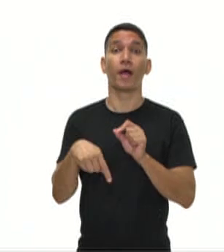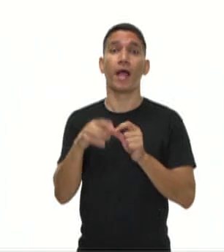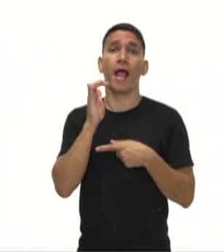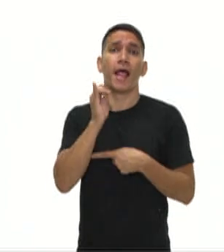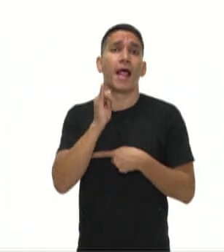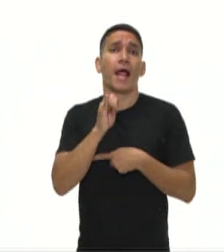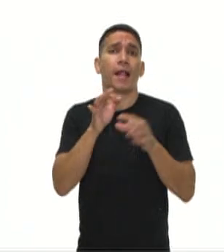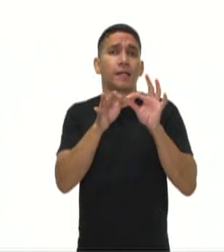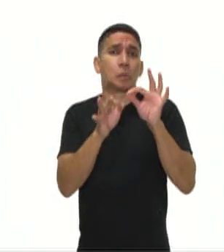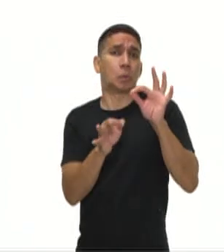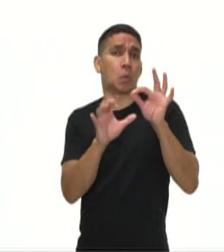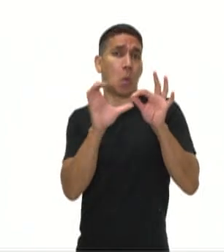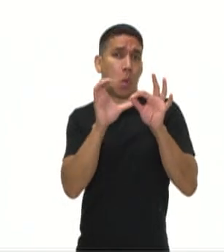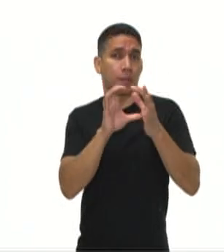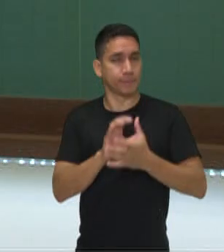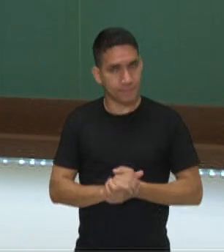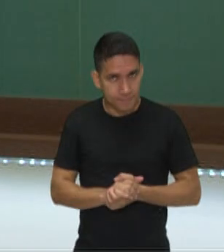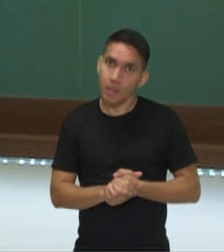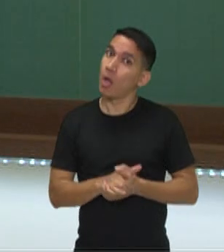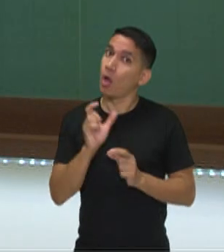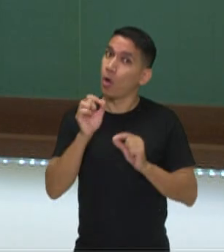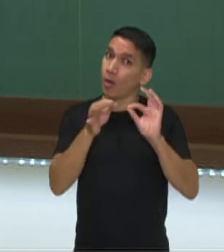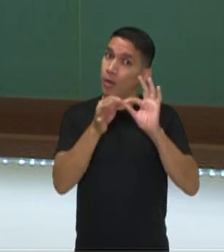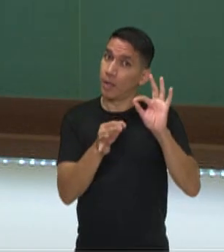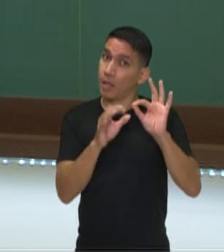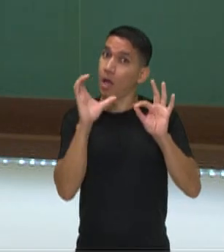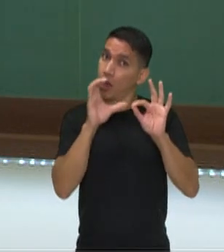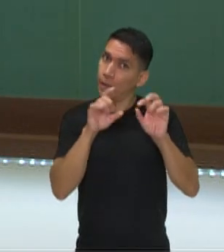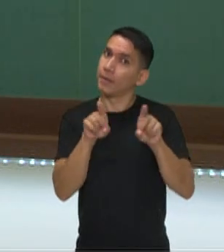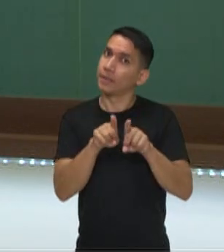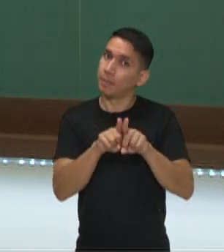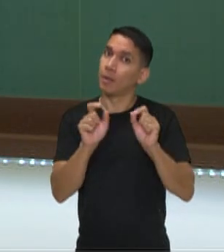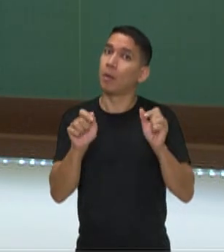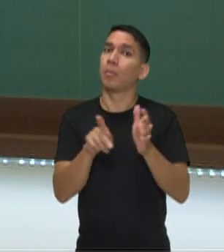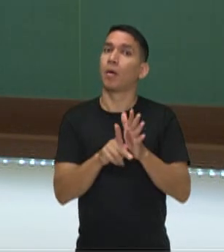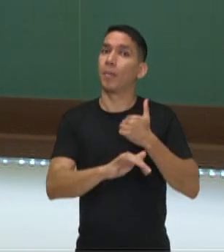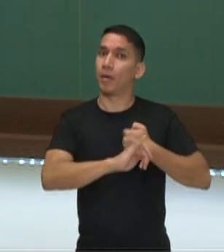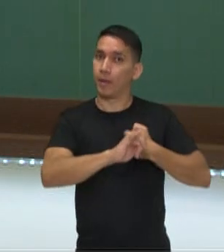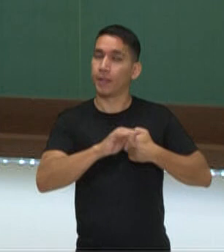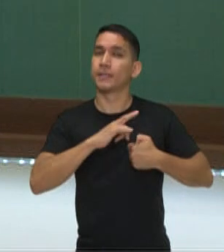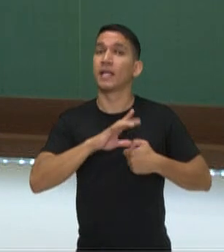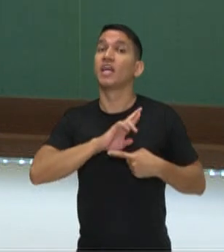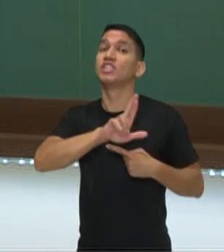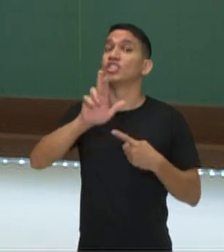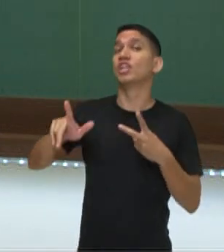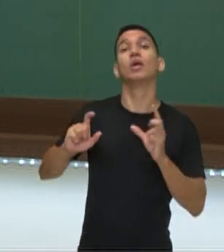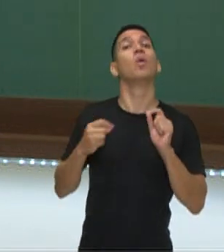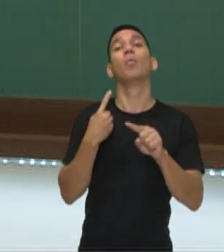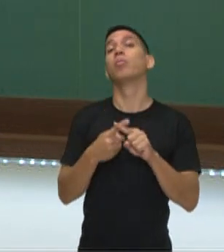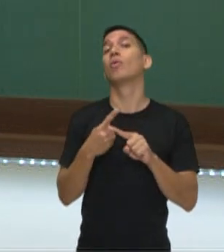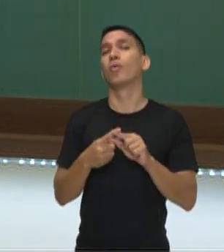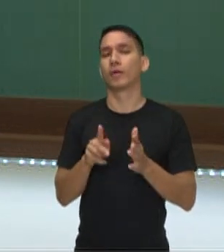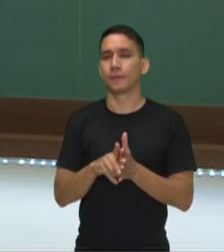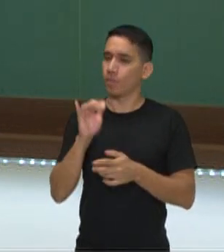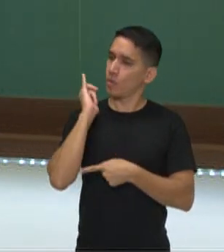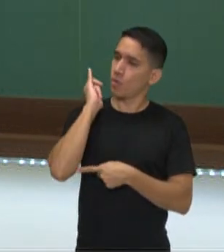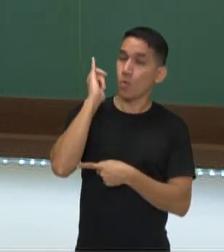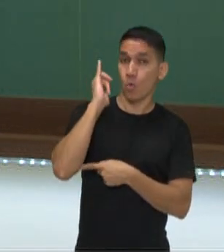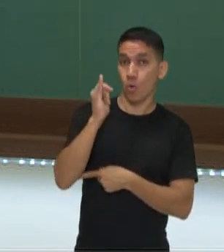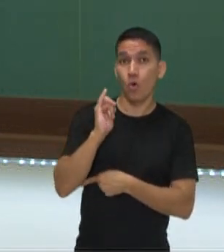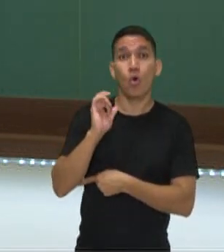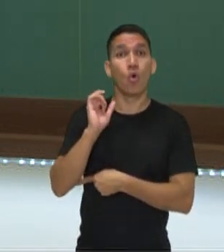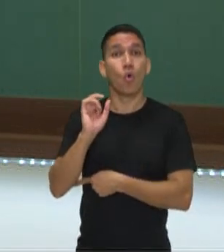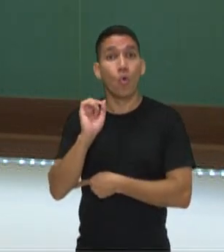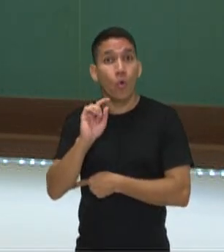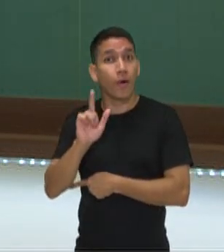breve, e aí ó, breve também temos a crônica, ele se diferencia por quê? No conto eu